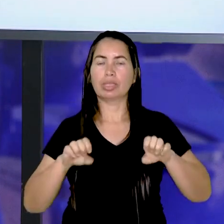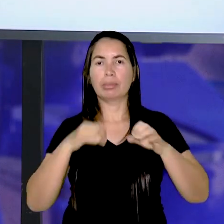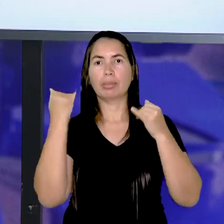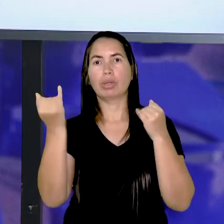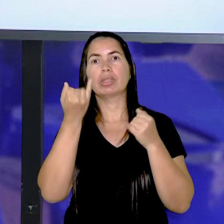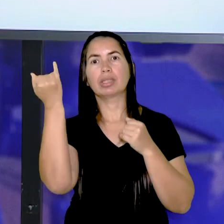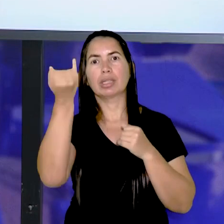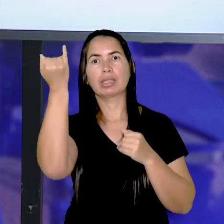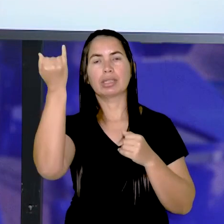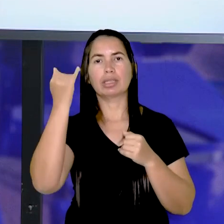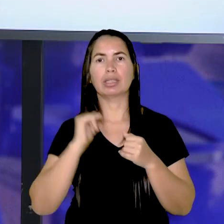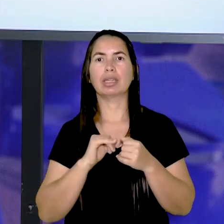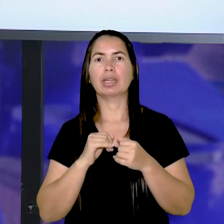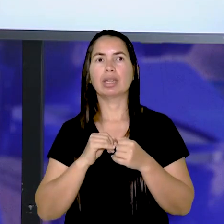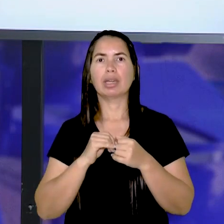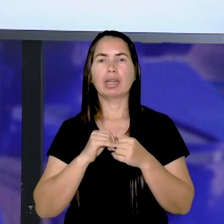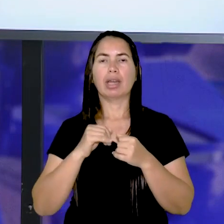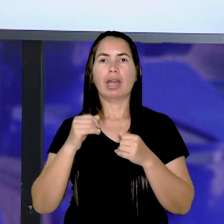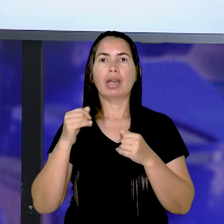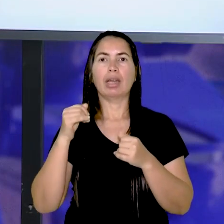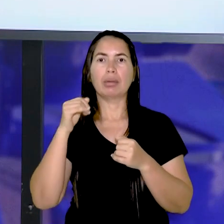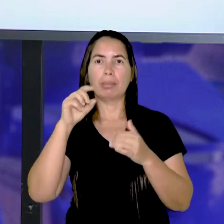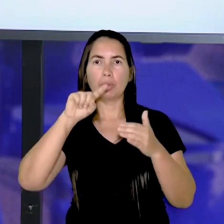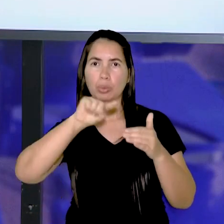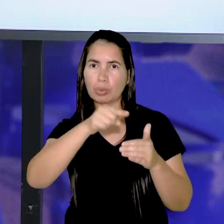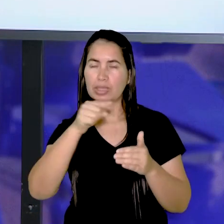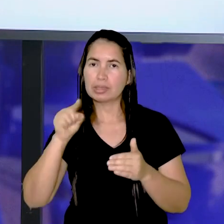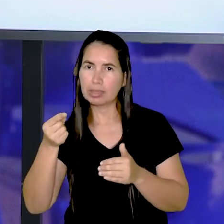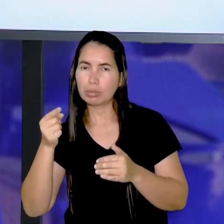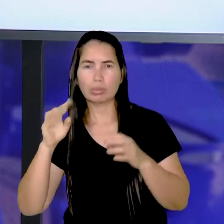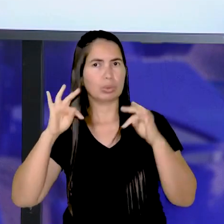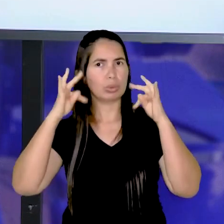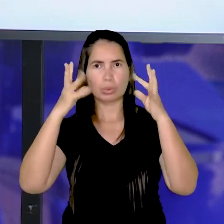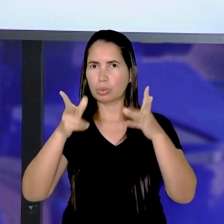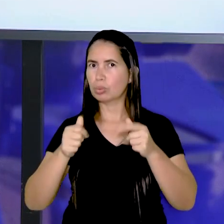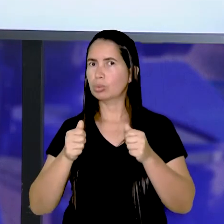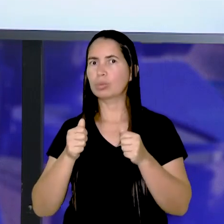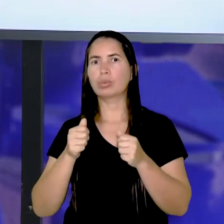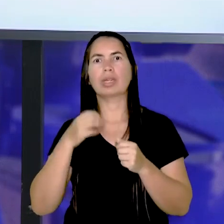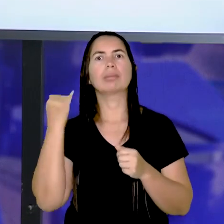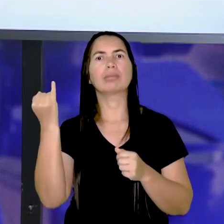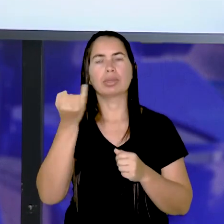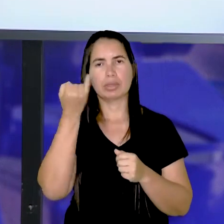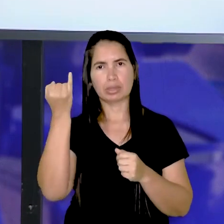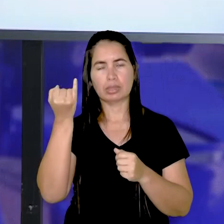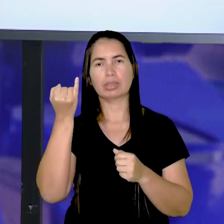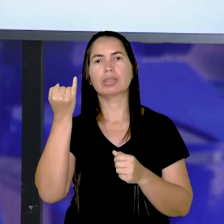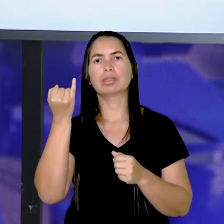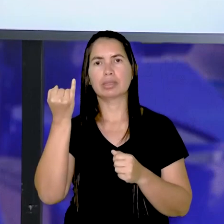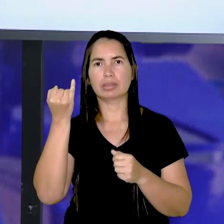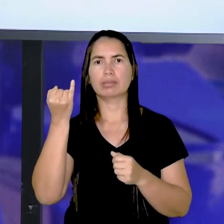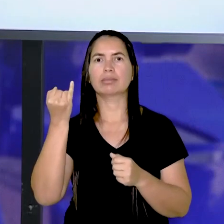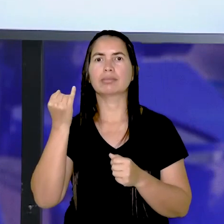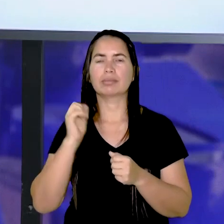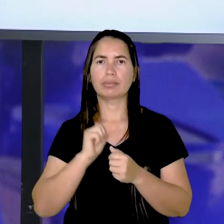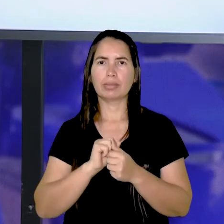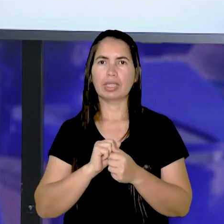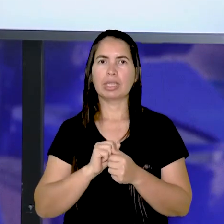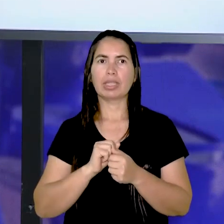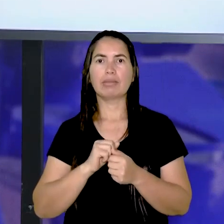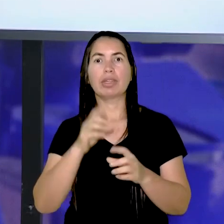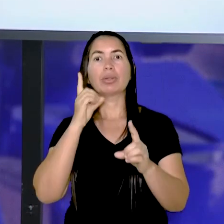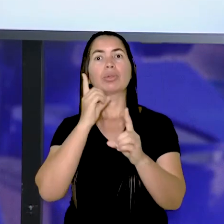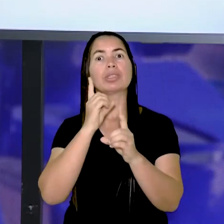entonação do texto é fundamental. A pontuação e toda síntese que faz a gente descobrir que ele é um